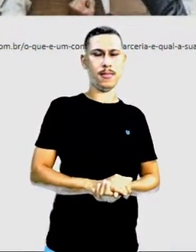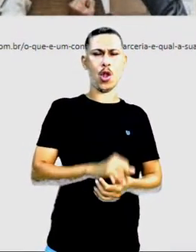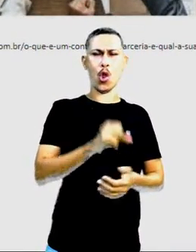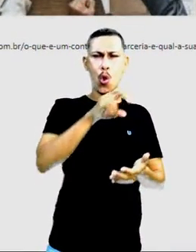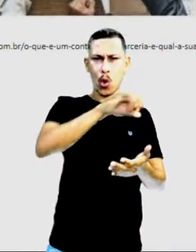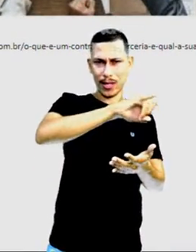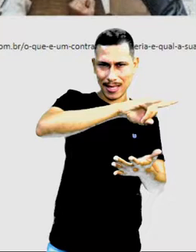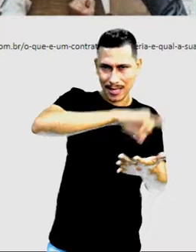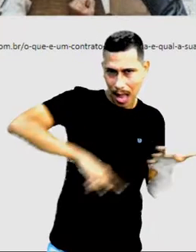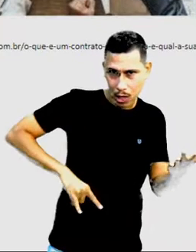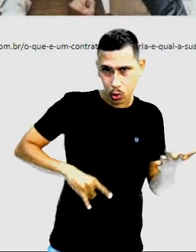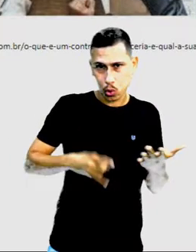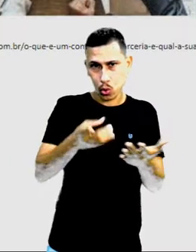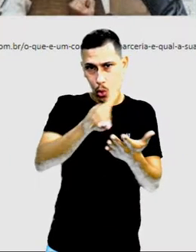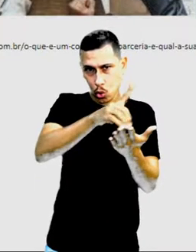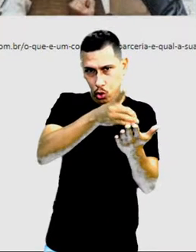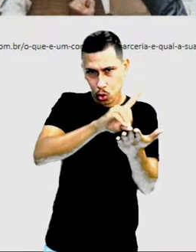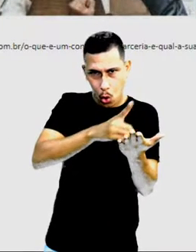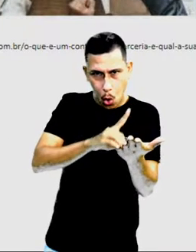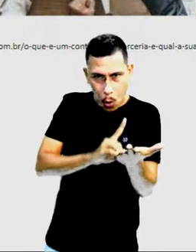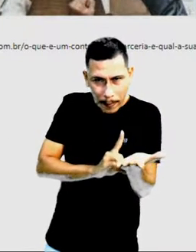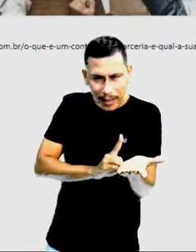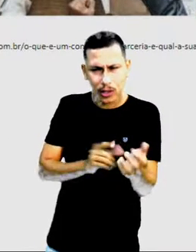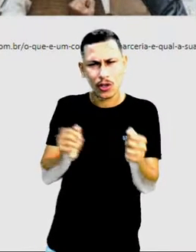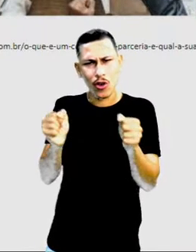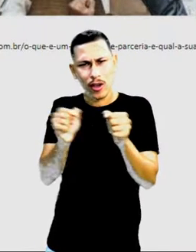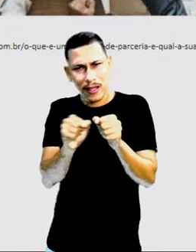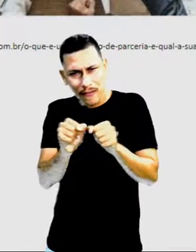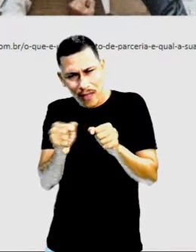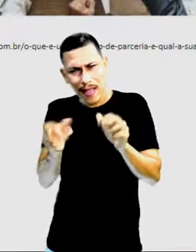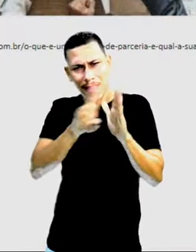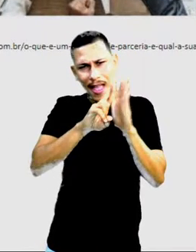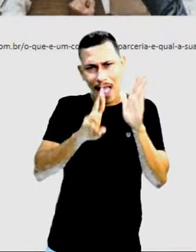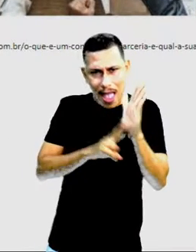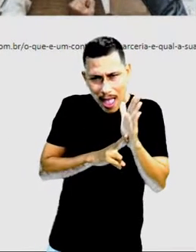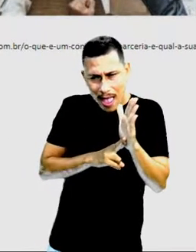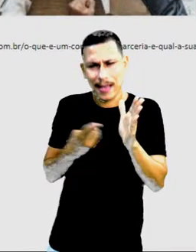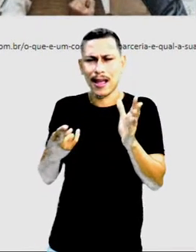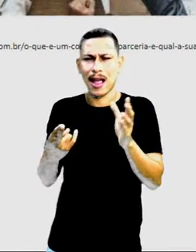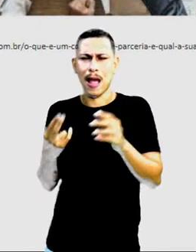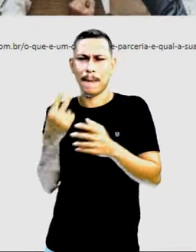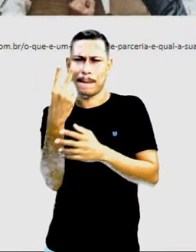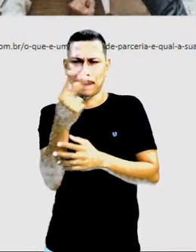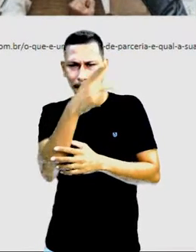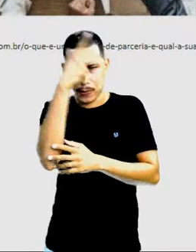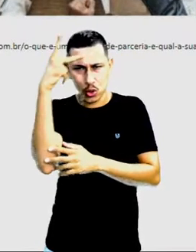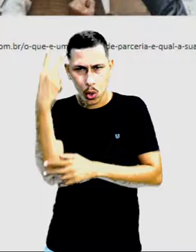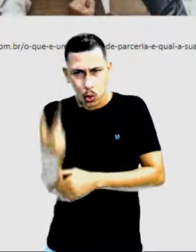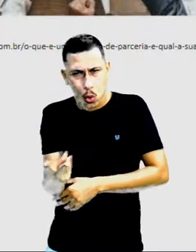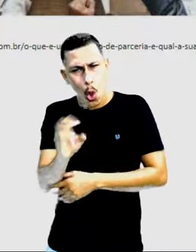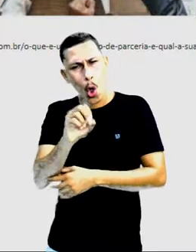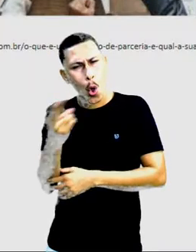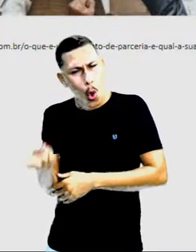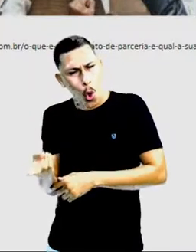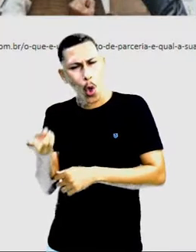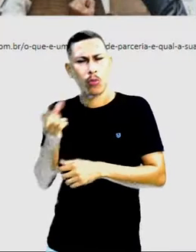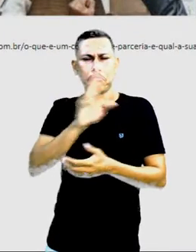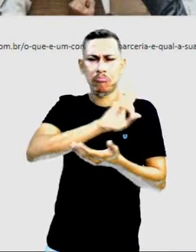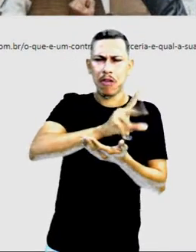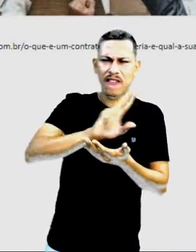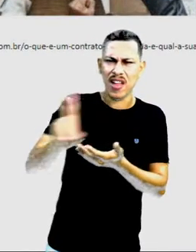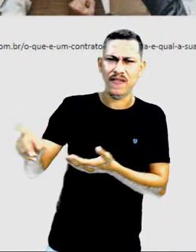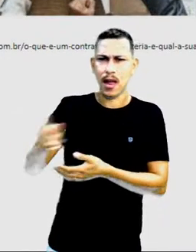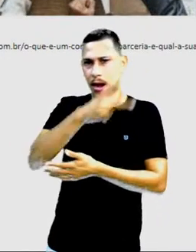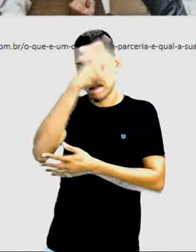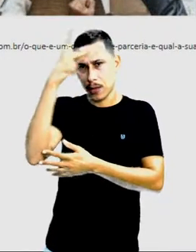é um documento que firma um pacto entre as partes. É um acordo, né? Que se comprometem a cumprir o